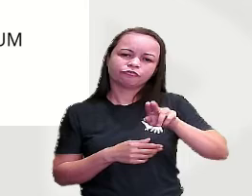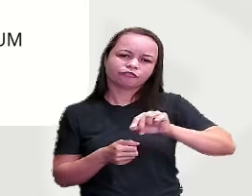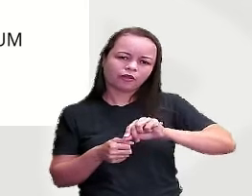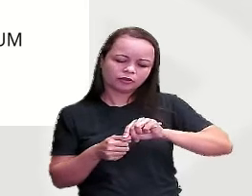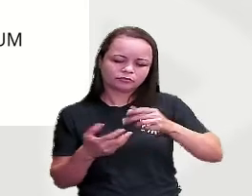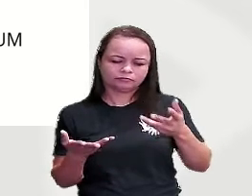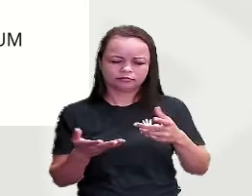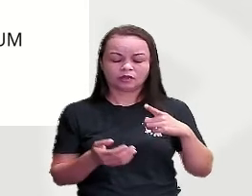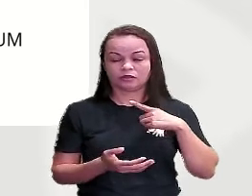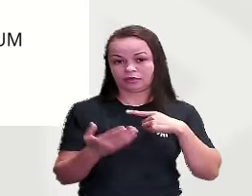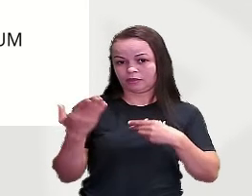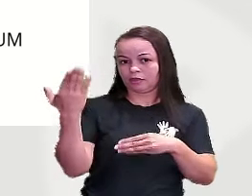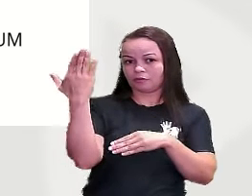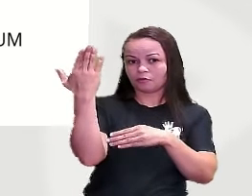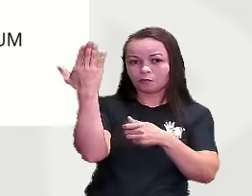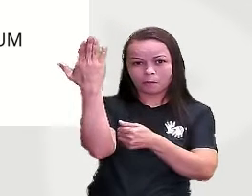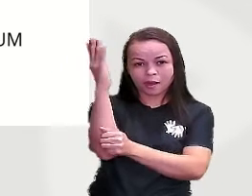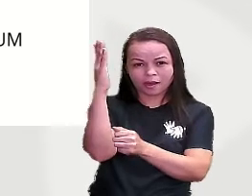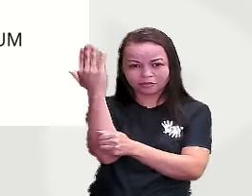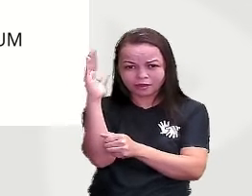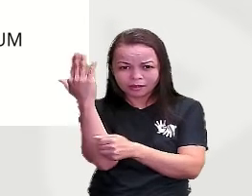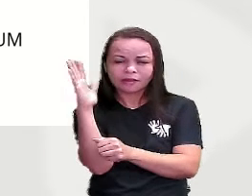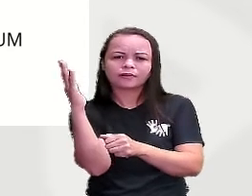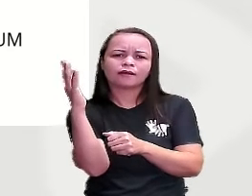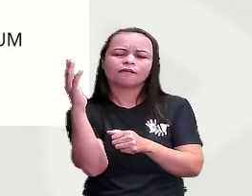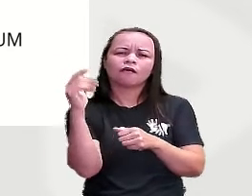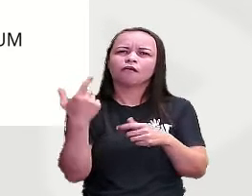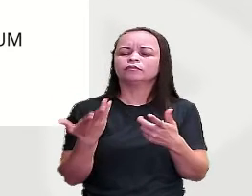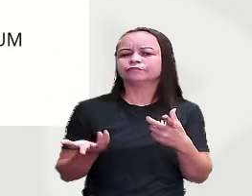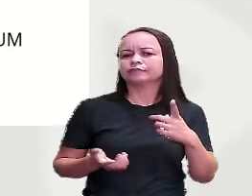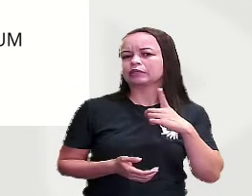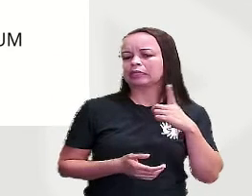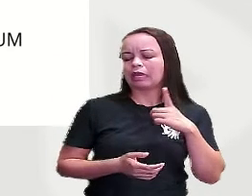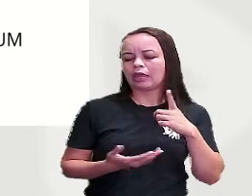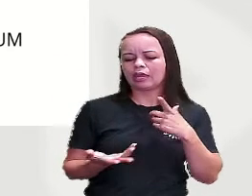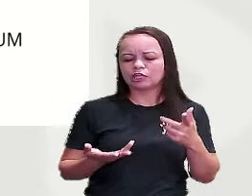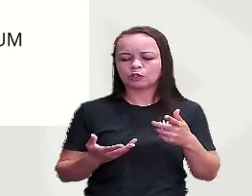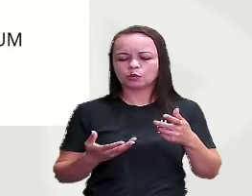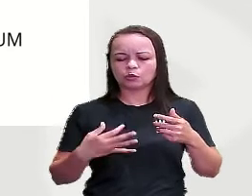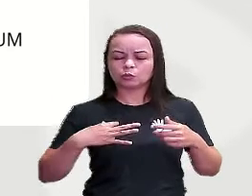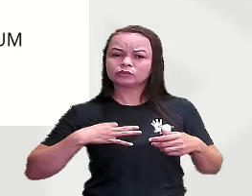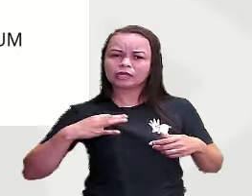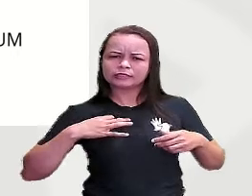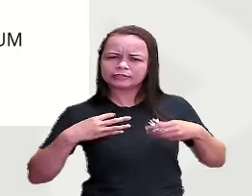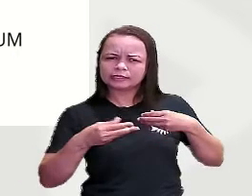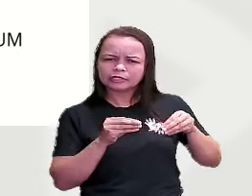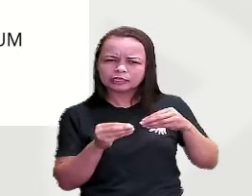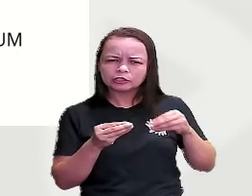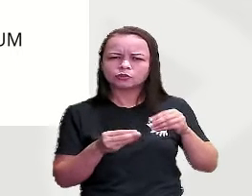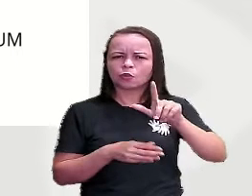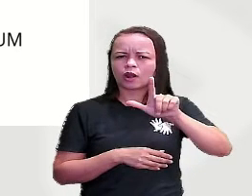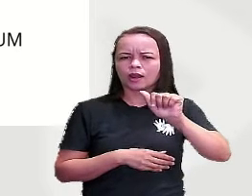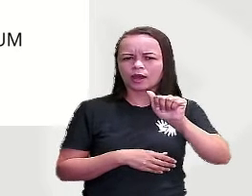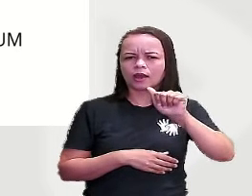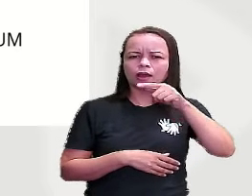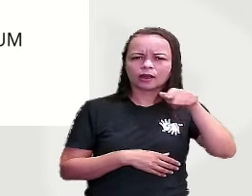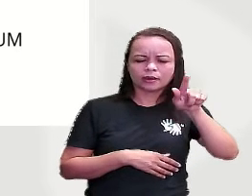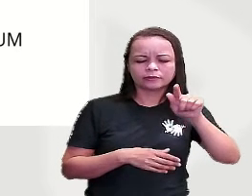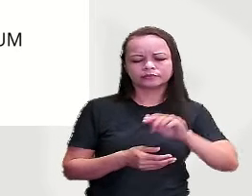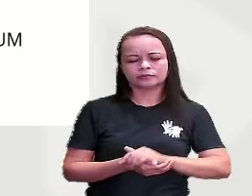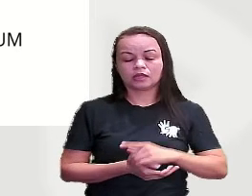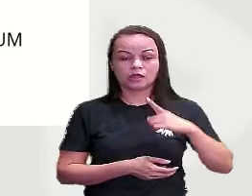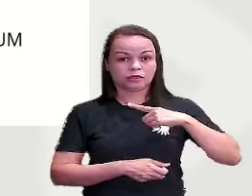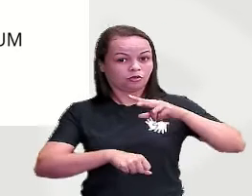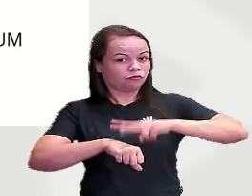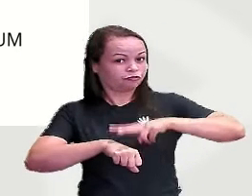tenho madeira Eu tenho um tecido sintético Ou lã Eu tenho um vidro Eu tenho